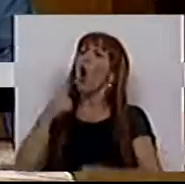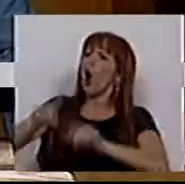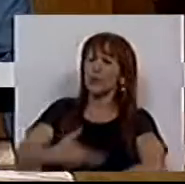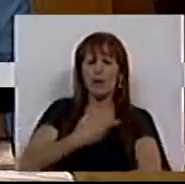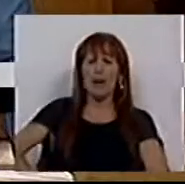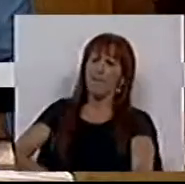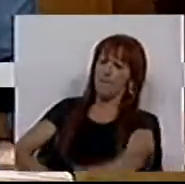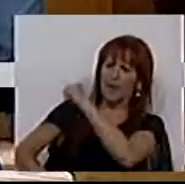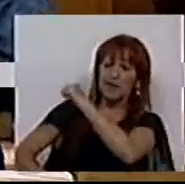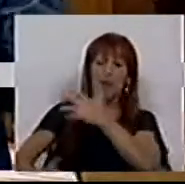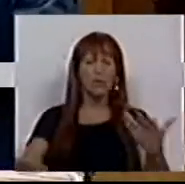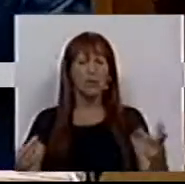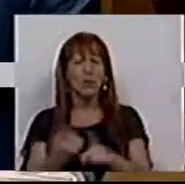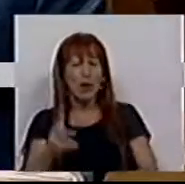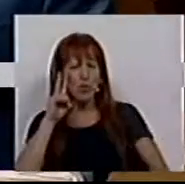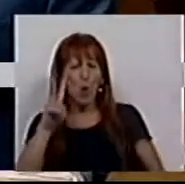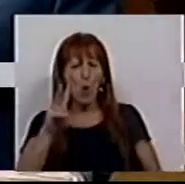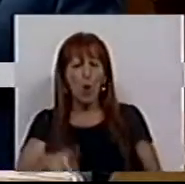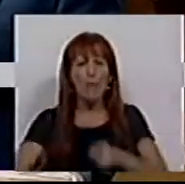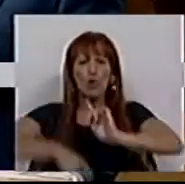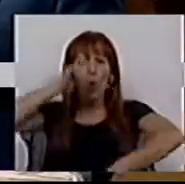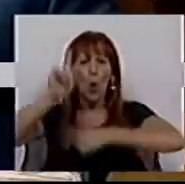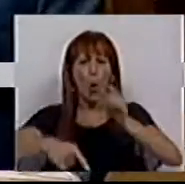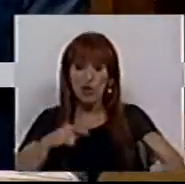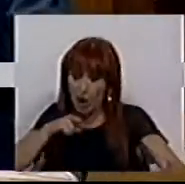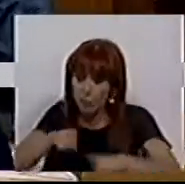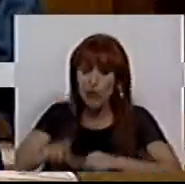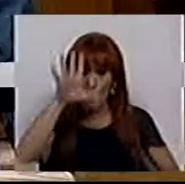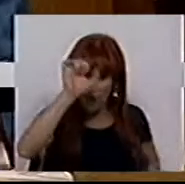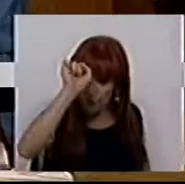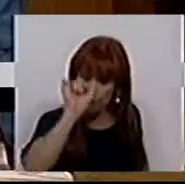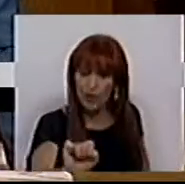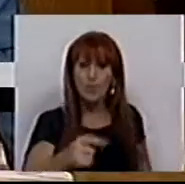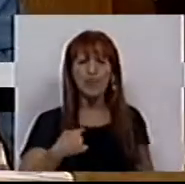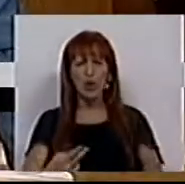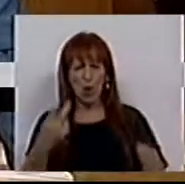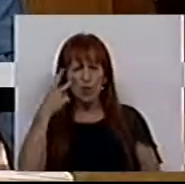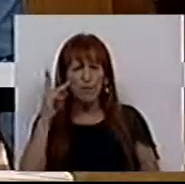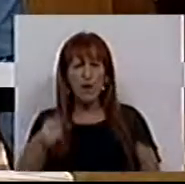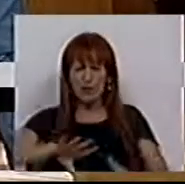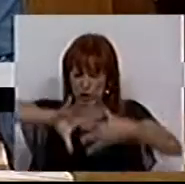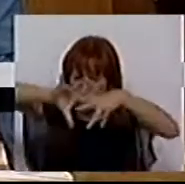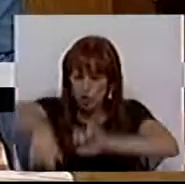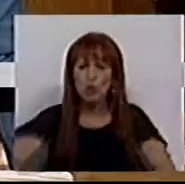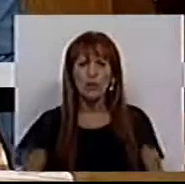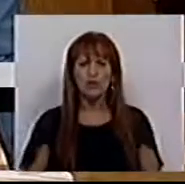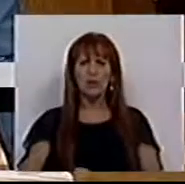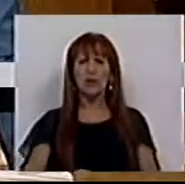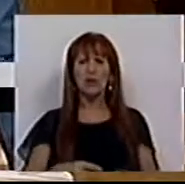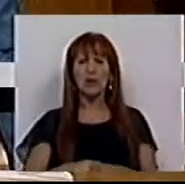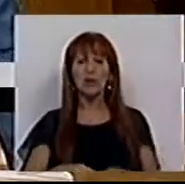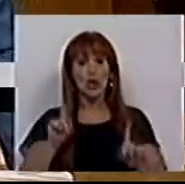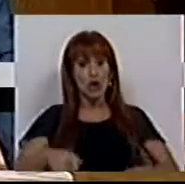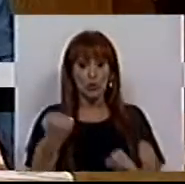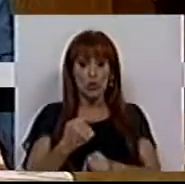regresso ao passado. Porque quando nós olhamos para aquela que é política deste Governo, nós vemos que destruiu, desde que tomou